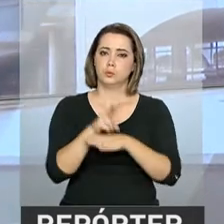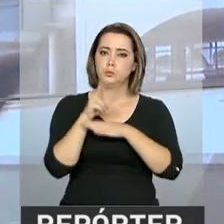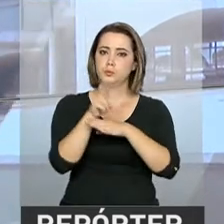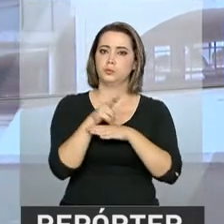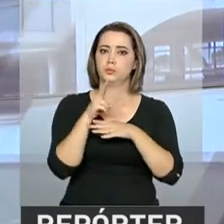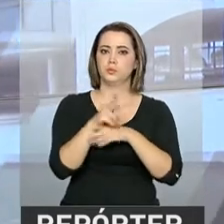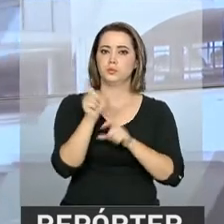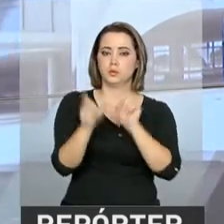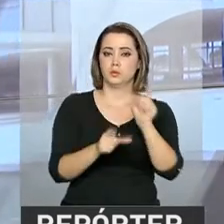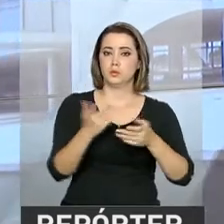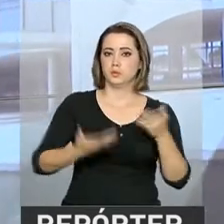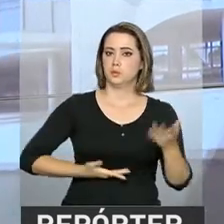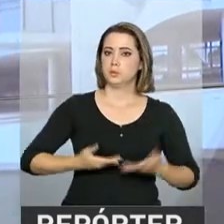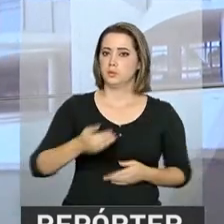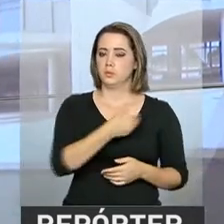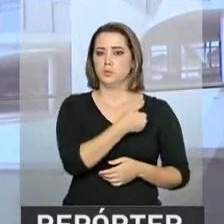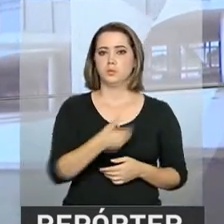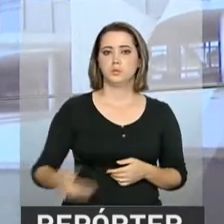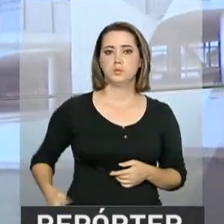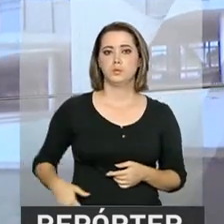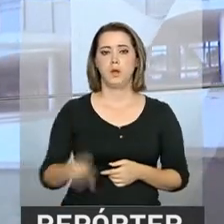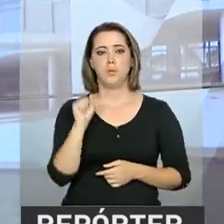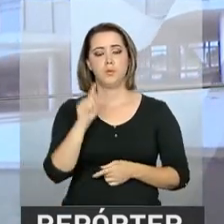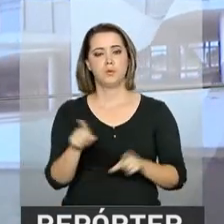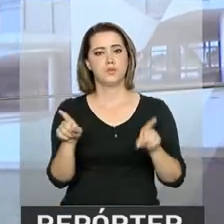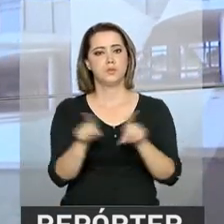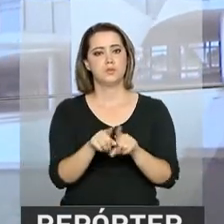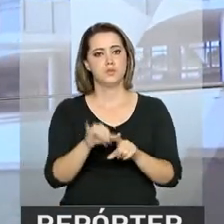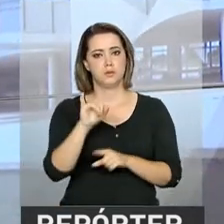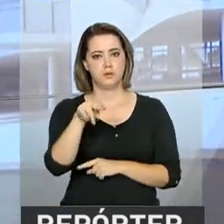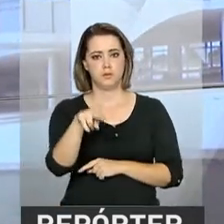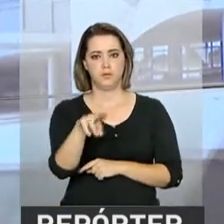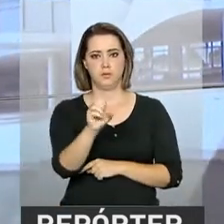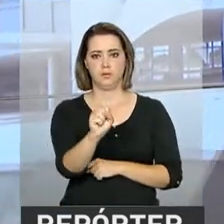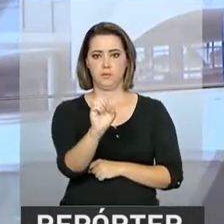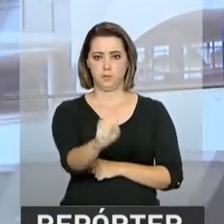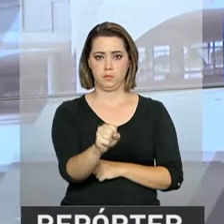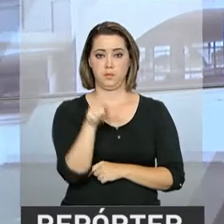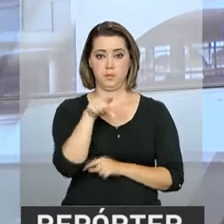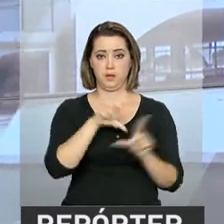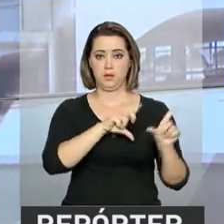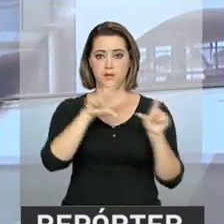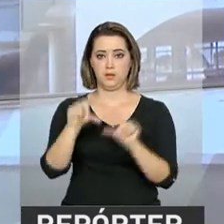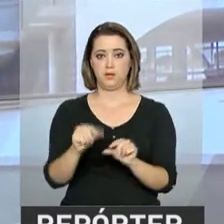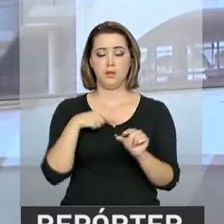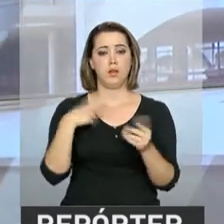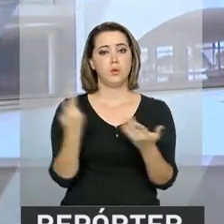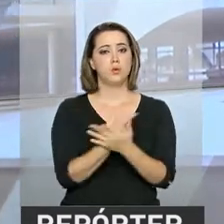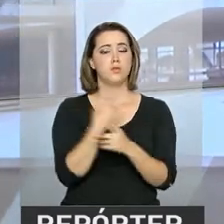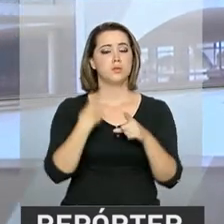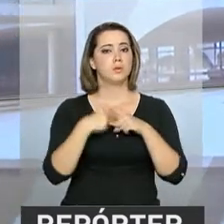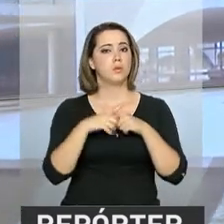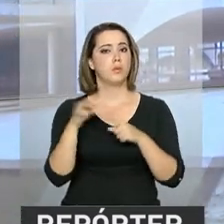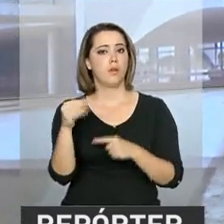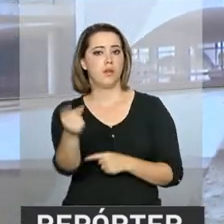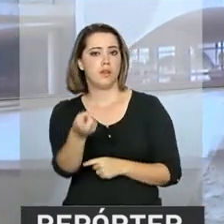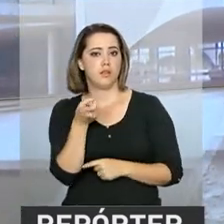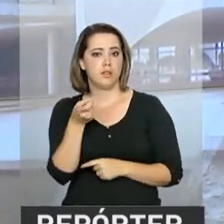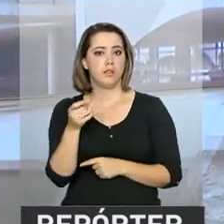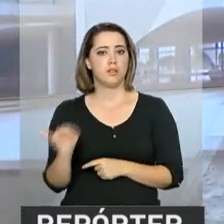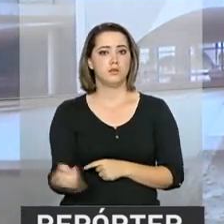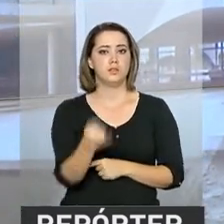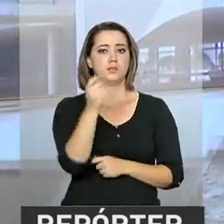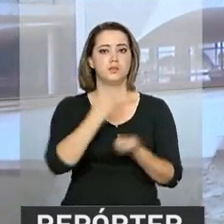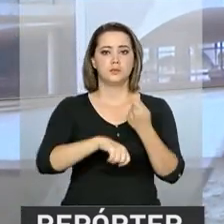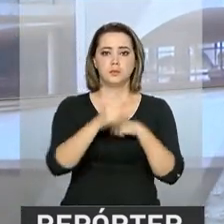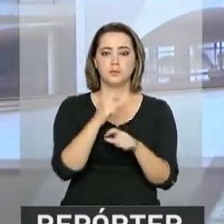para servidores públicos e aposentados e pensionistas do INSS. Essa redução se deve à queda da taxa básica de